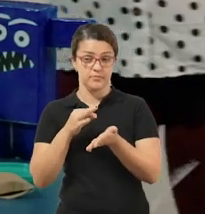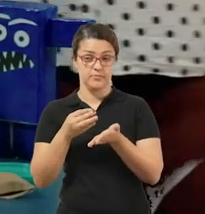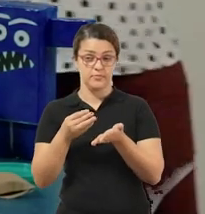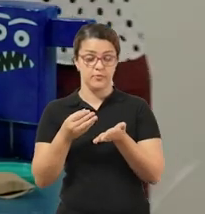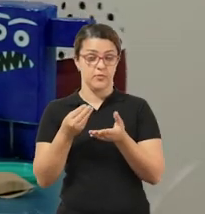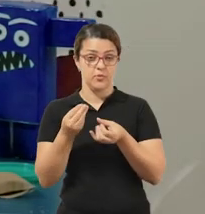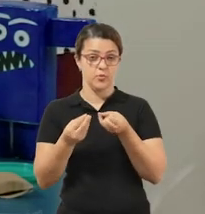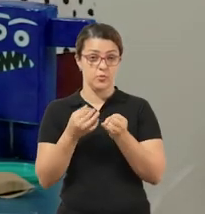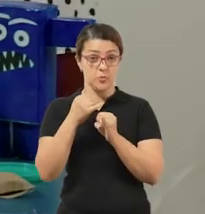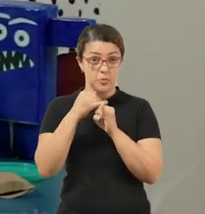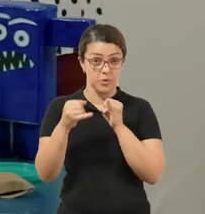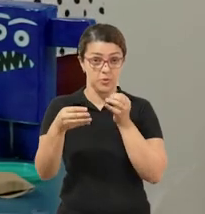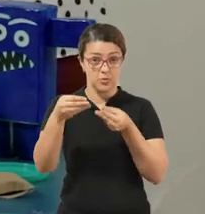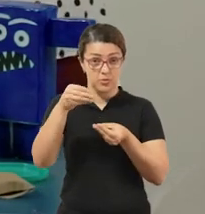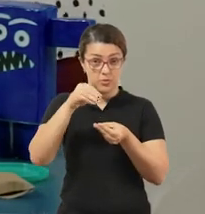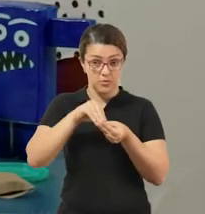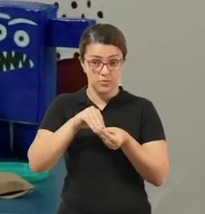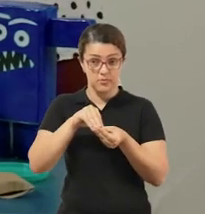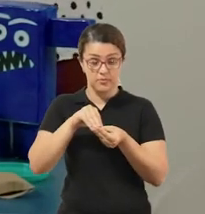dobrar ao meio.